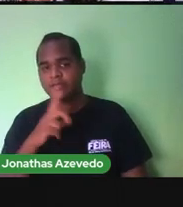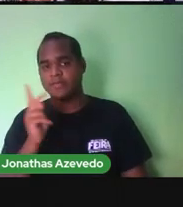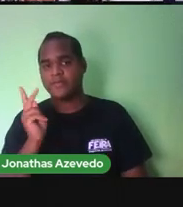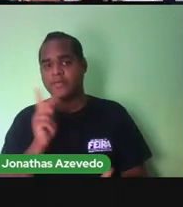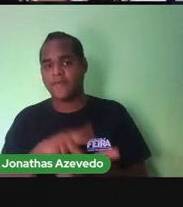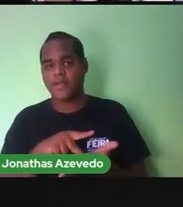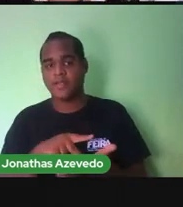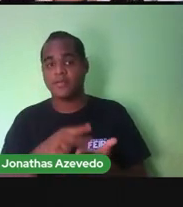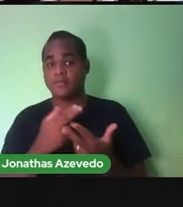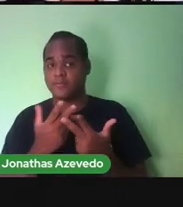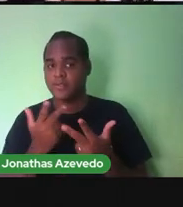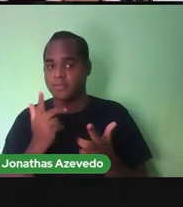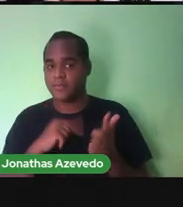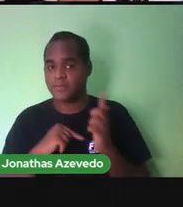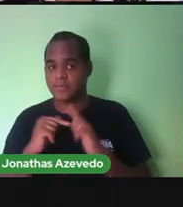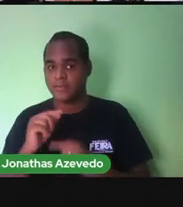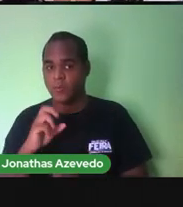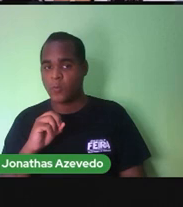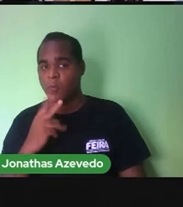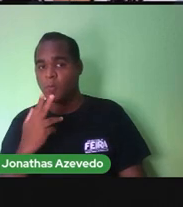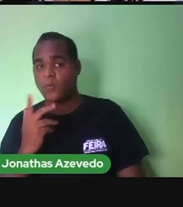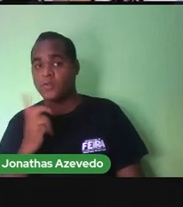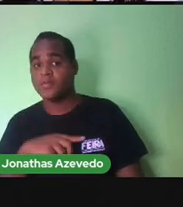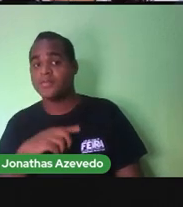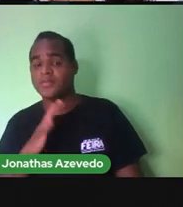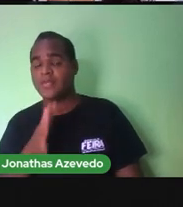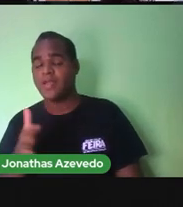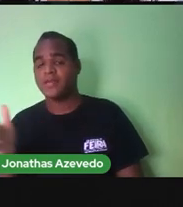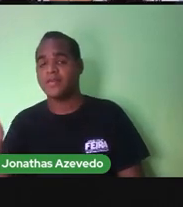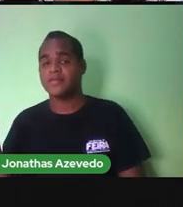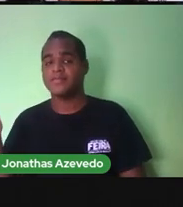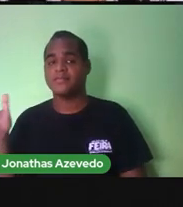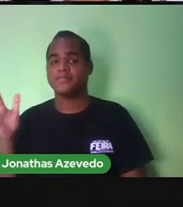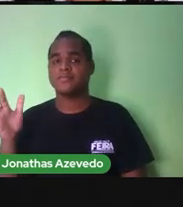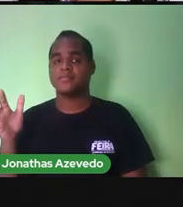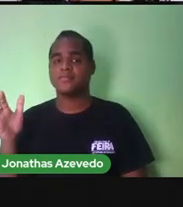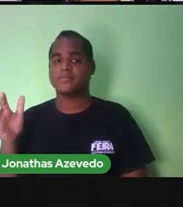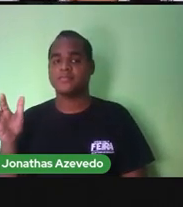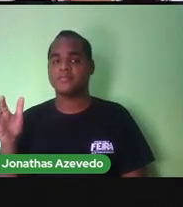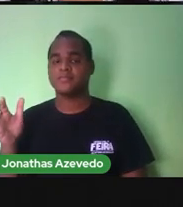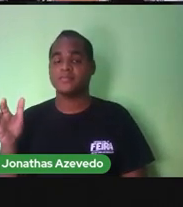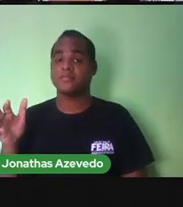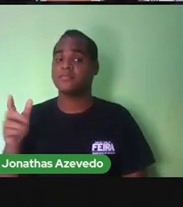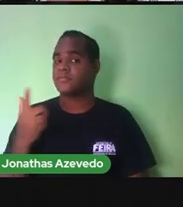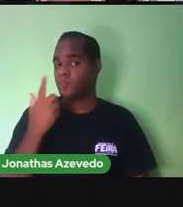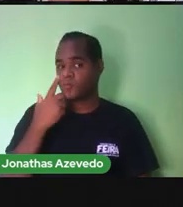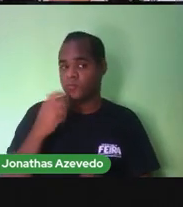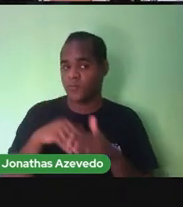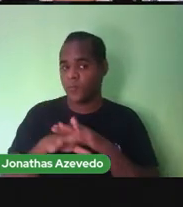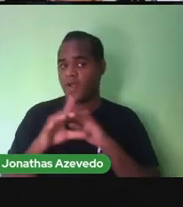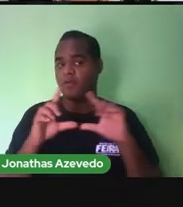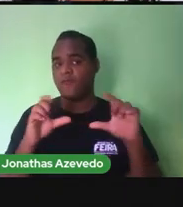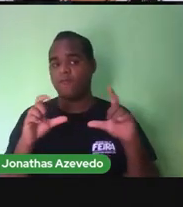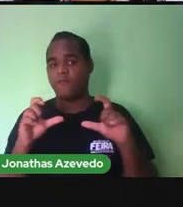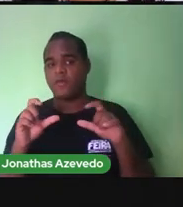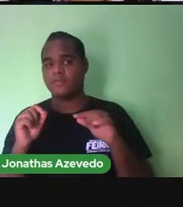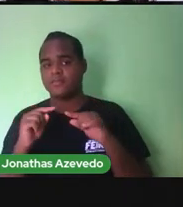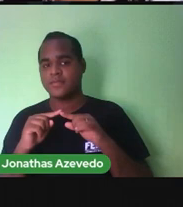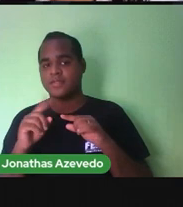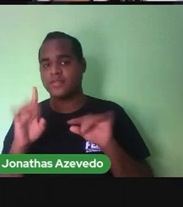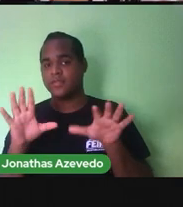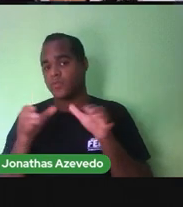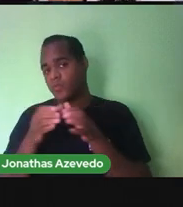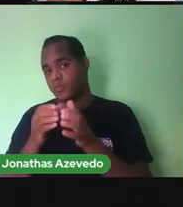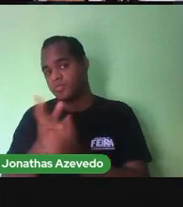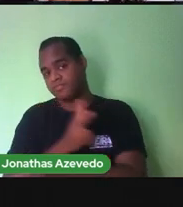conseguir isso ou se você já conseguiu você também pode guardar uma foto da sua turminha